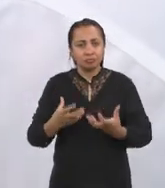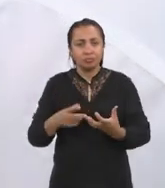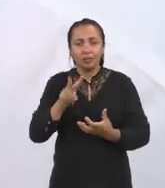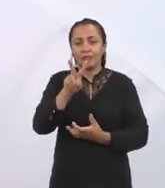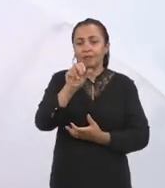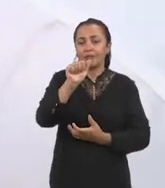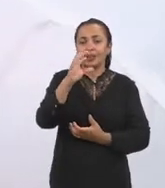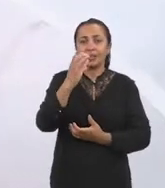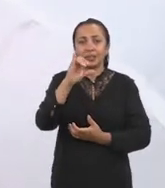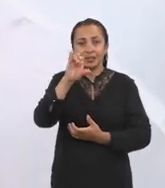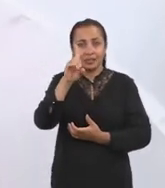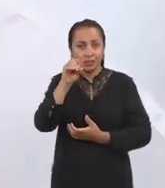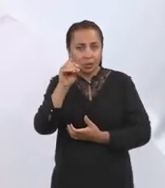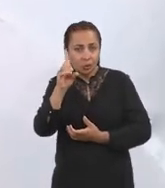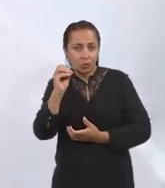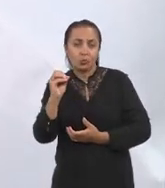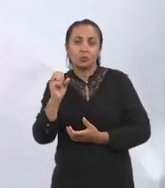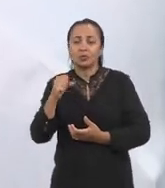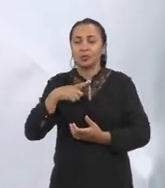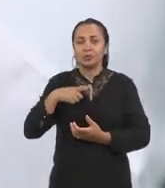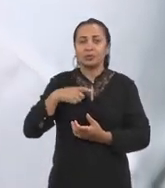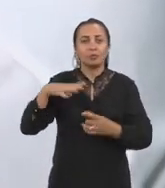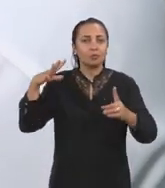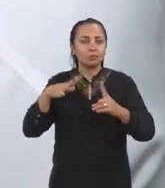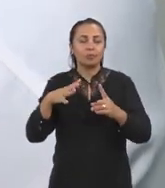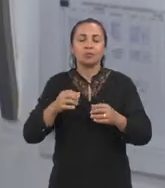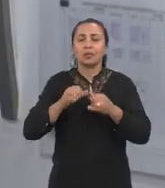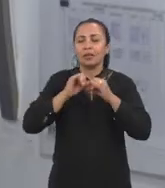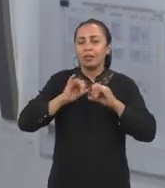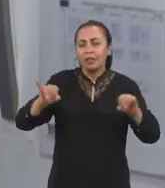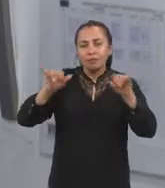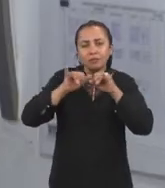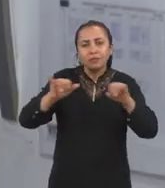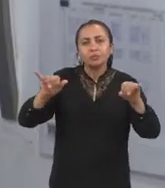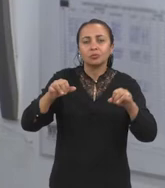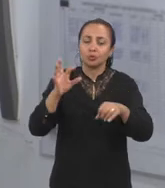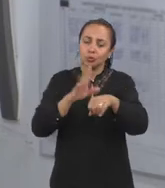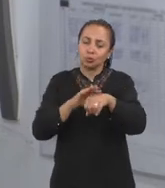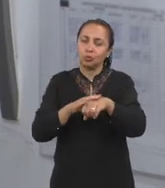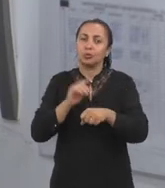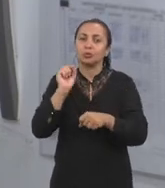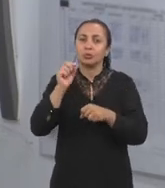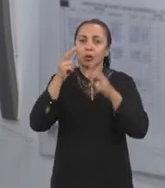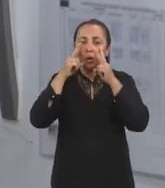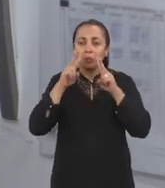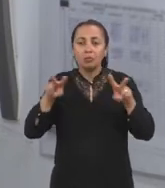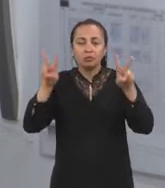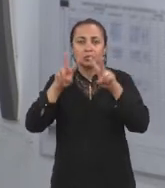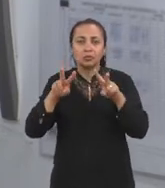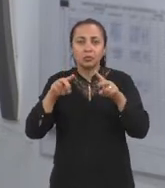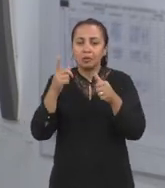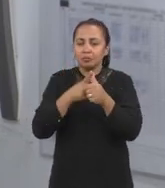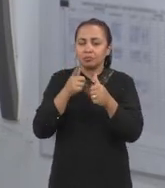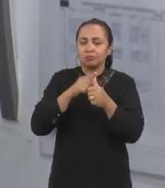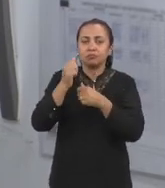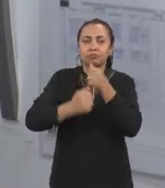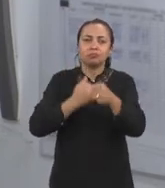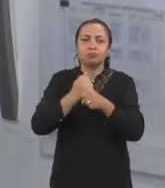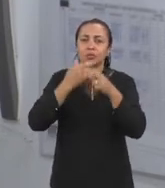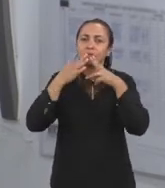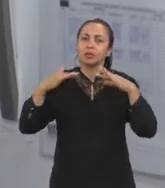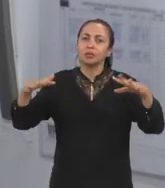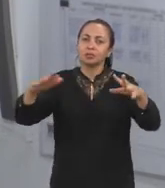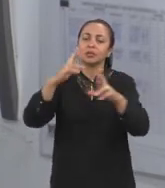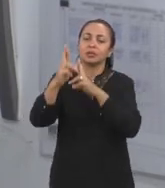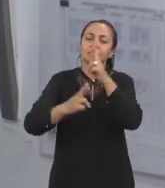e que são as principais fontes de transmissão da doença. E o que observamos nesse primeiro ano da pandemia, em relação a